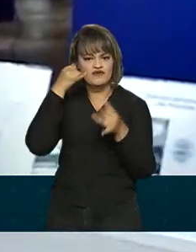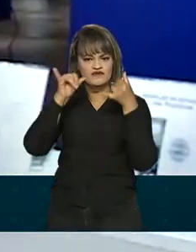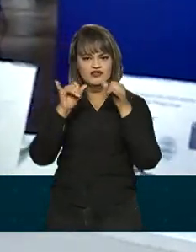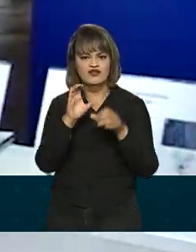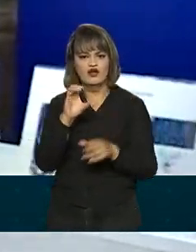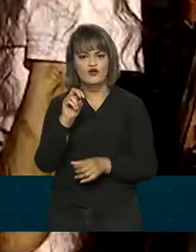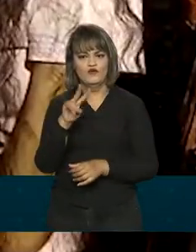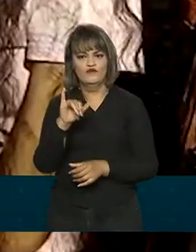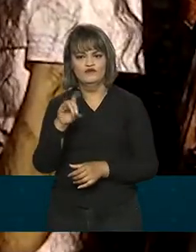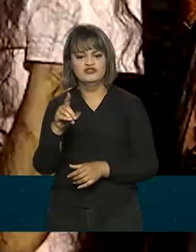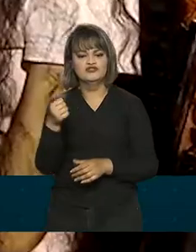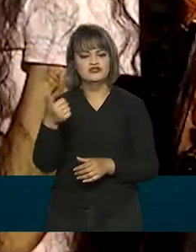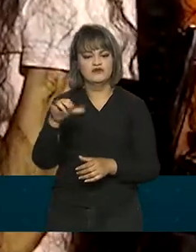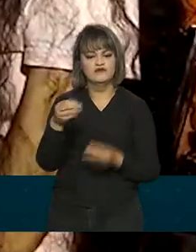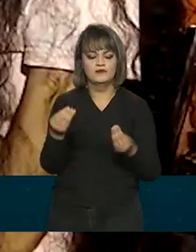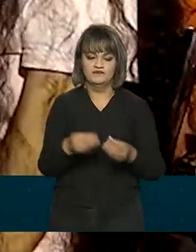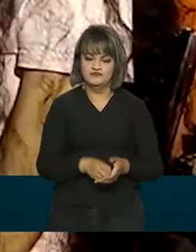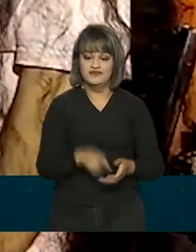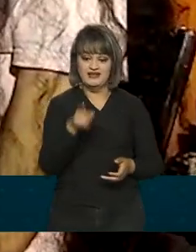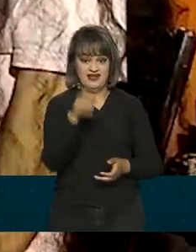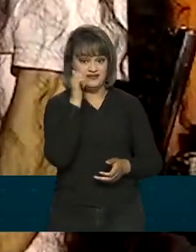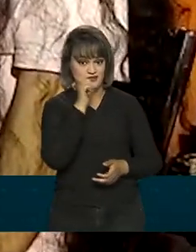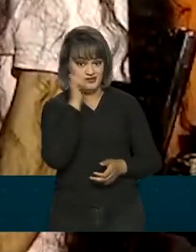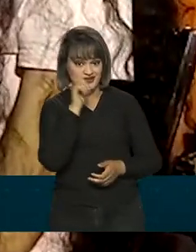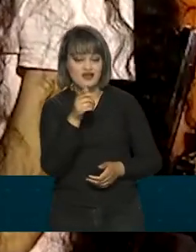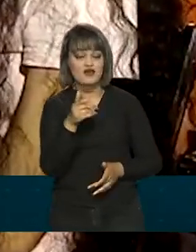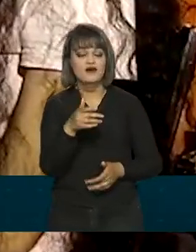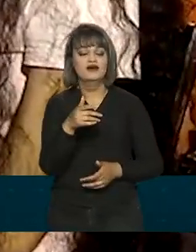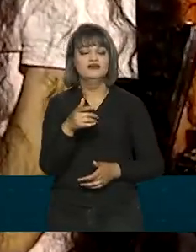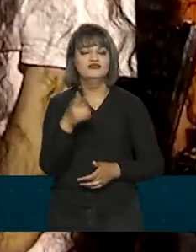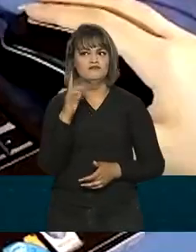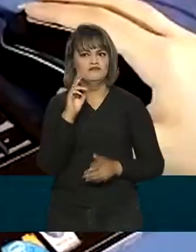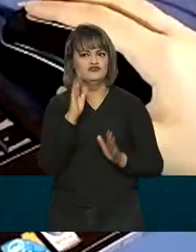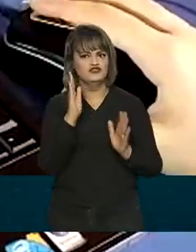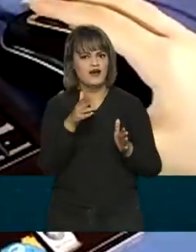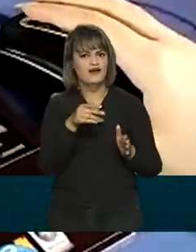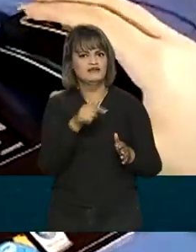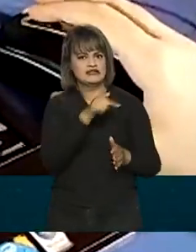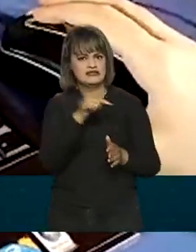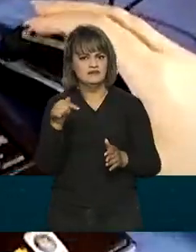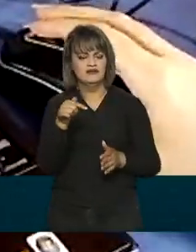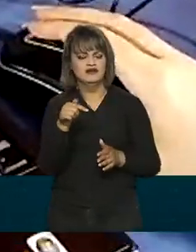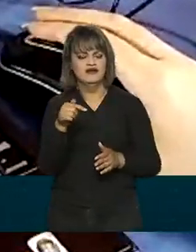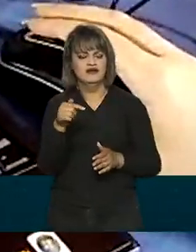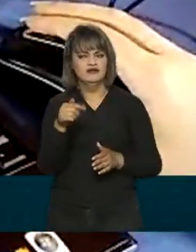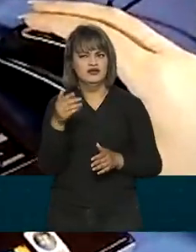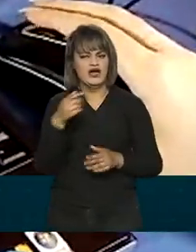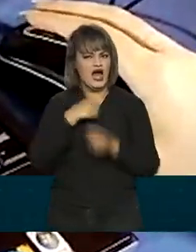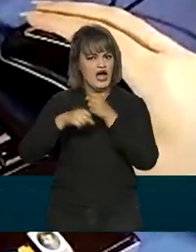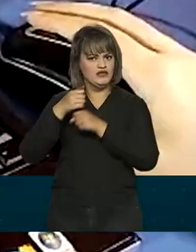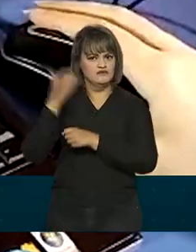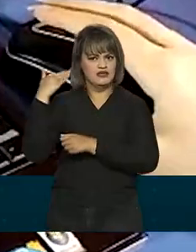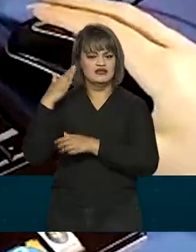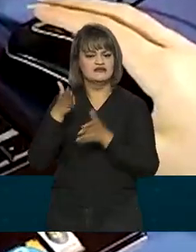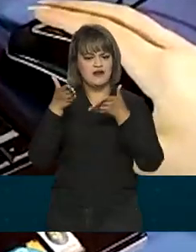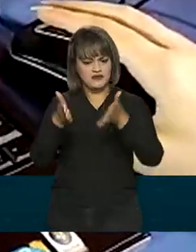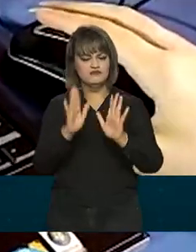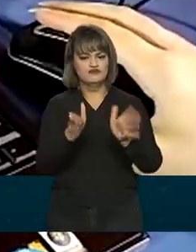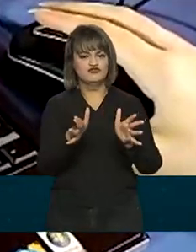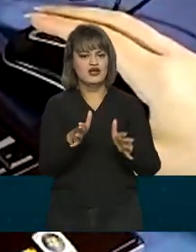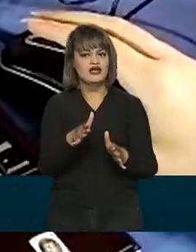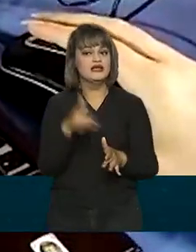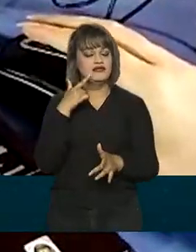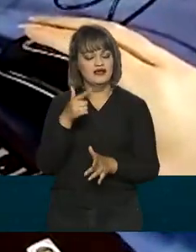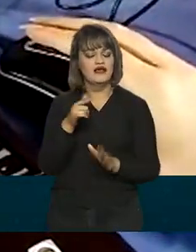-19. Tabita participou das duas últimas edições da Semana Nacional de Ciência e Tecnologia e já